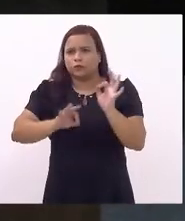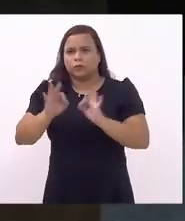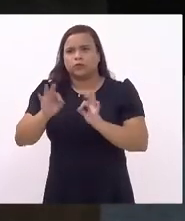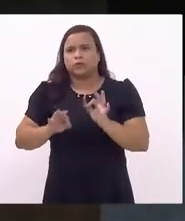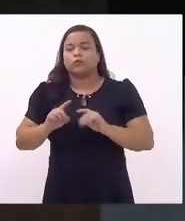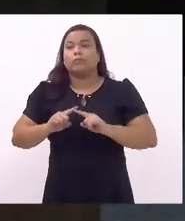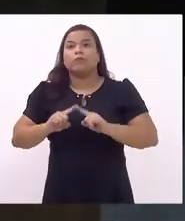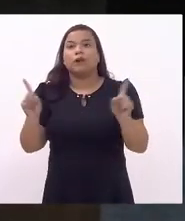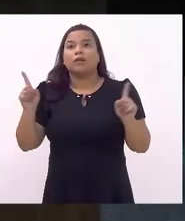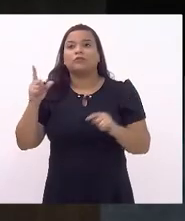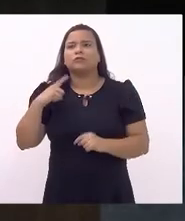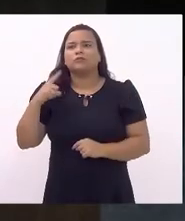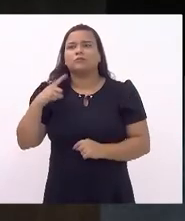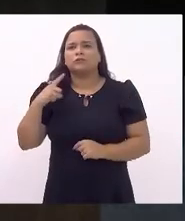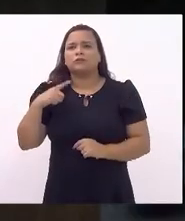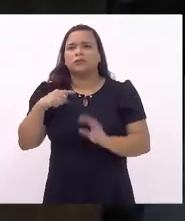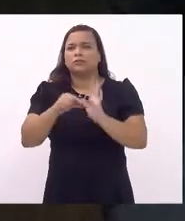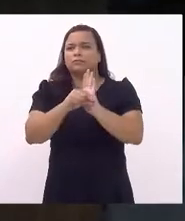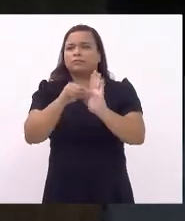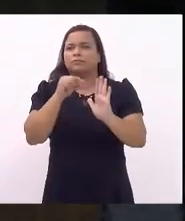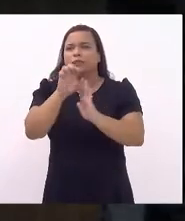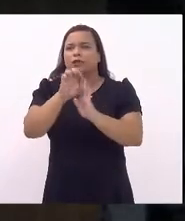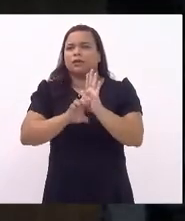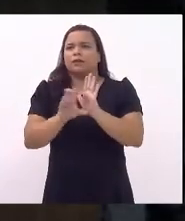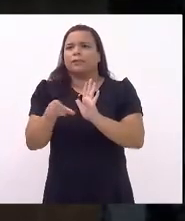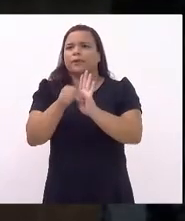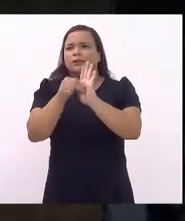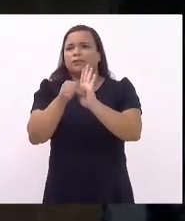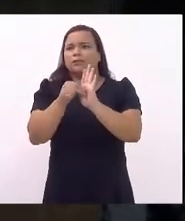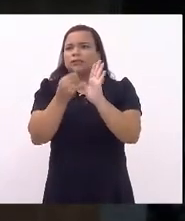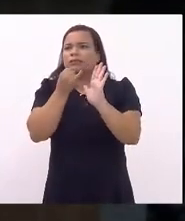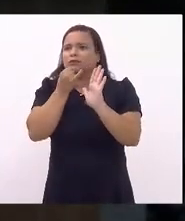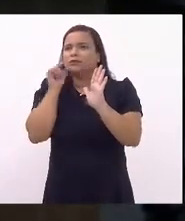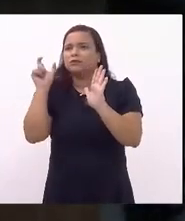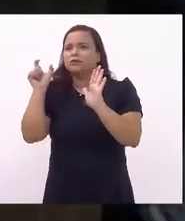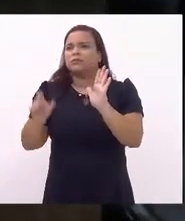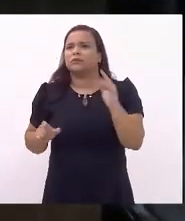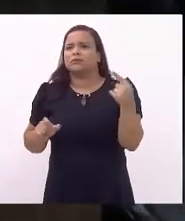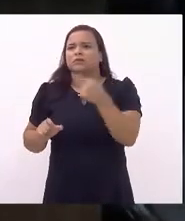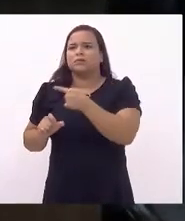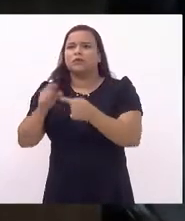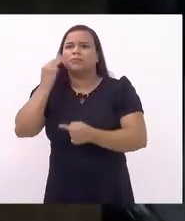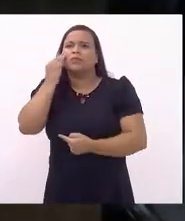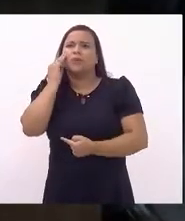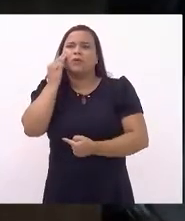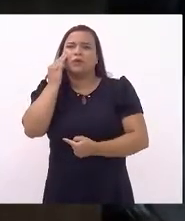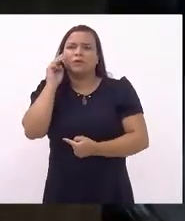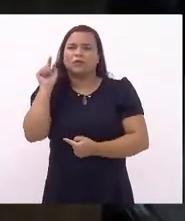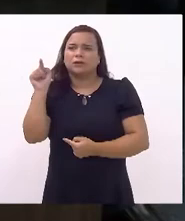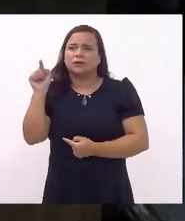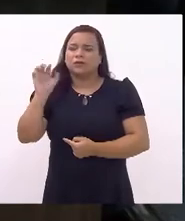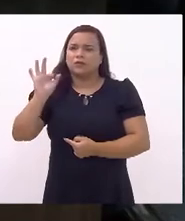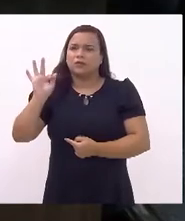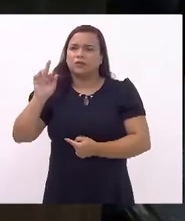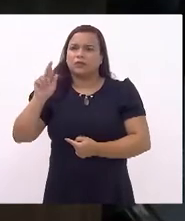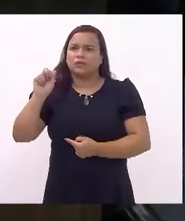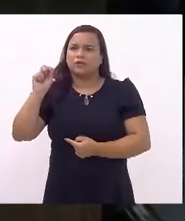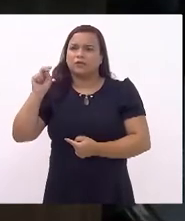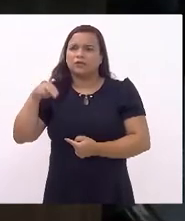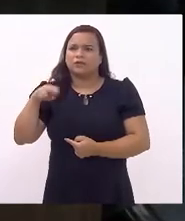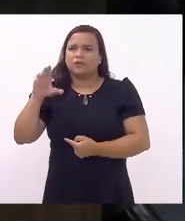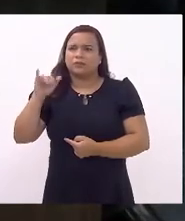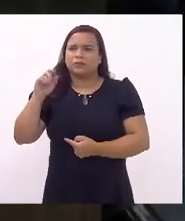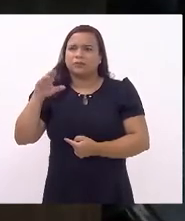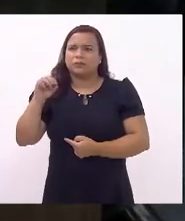pela infeliz emenda da deputada Mônica Francisco. Ela e eu não somos